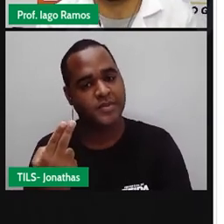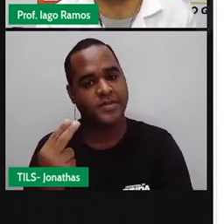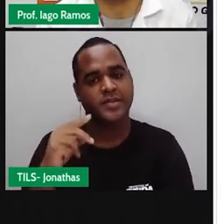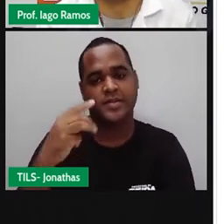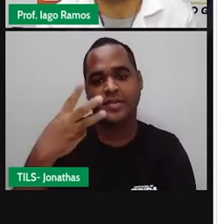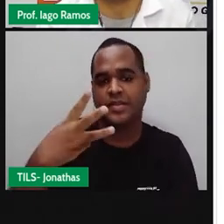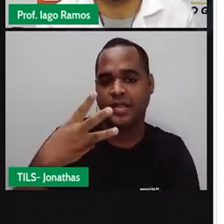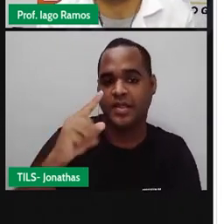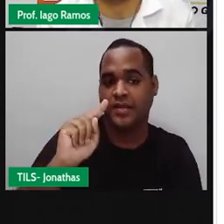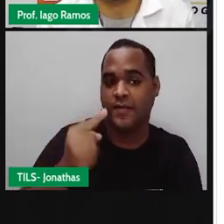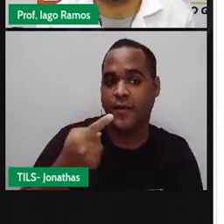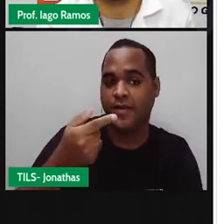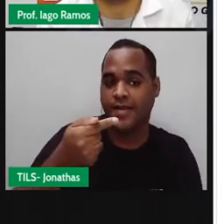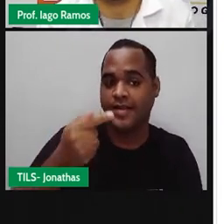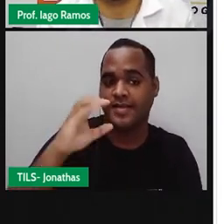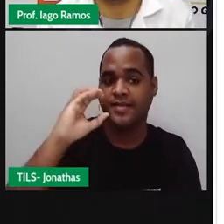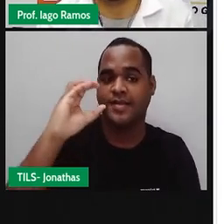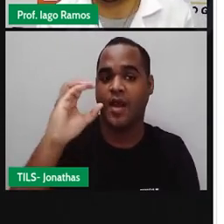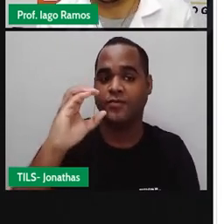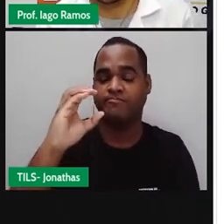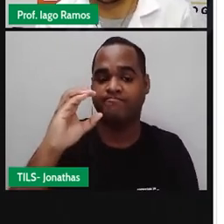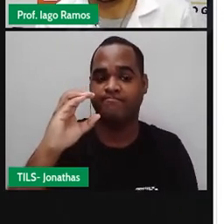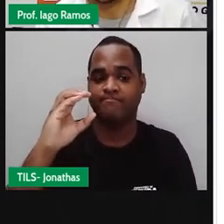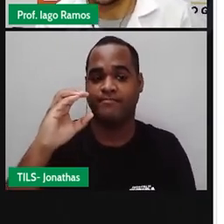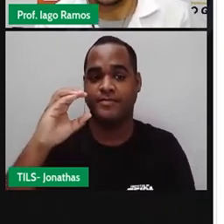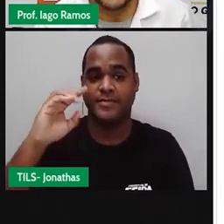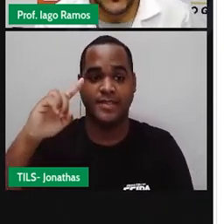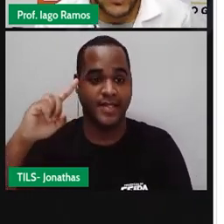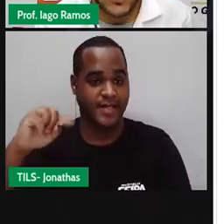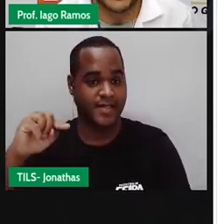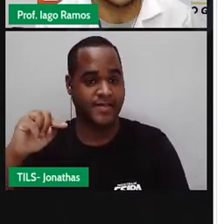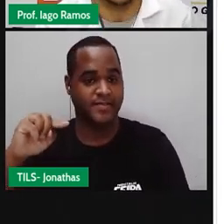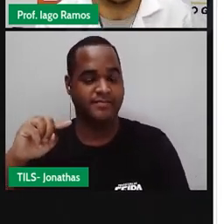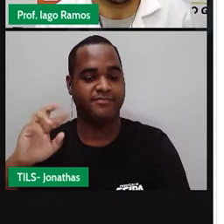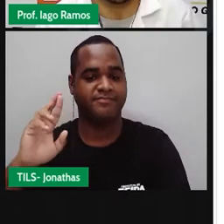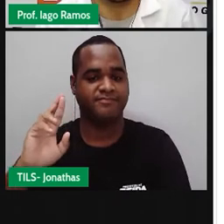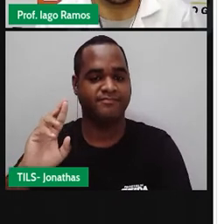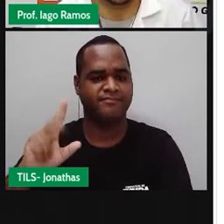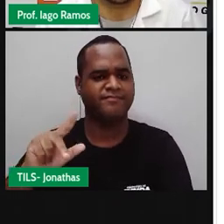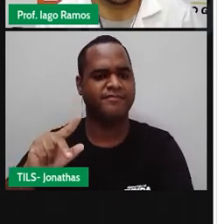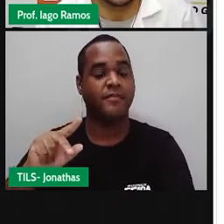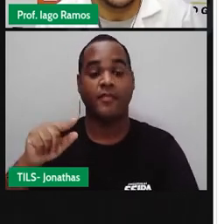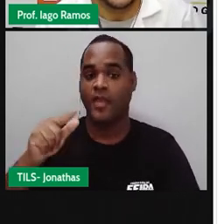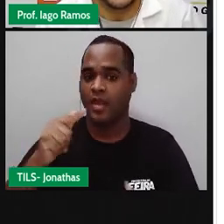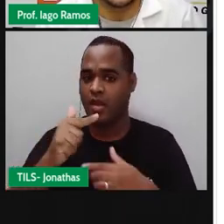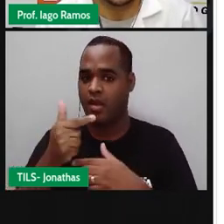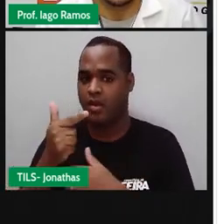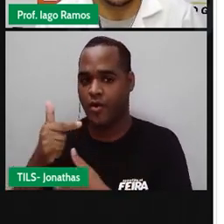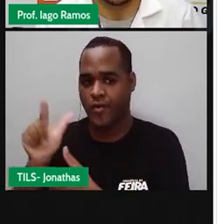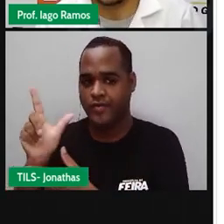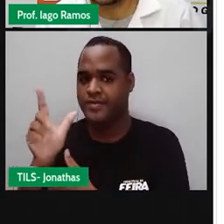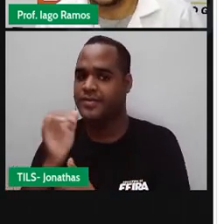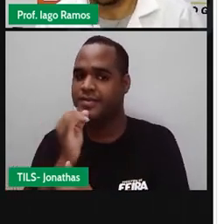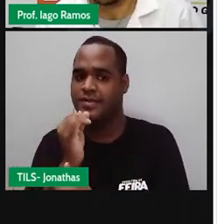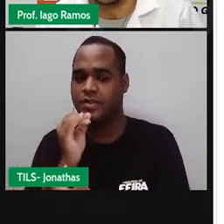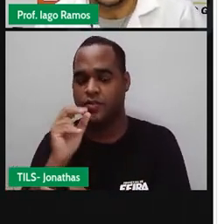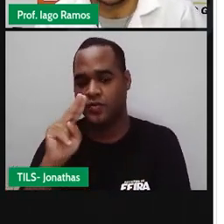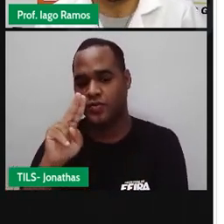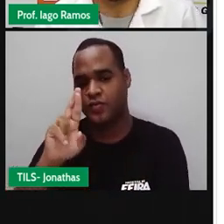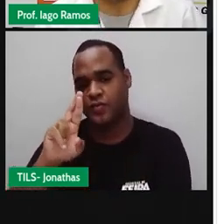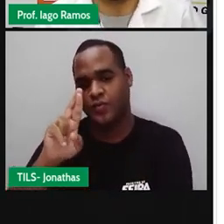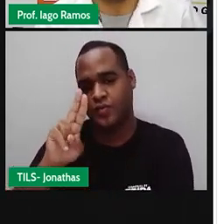,7 graus Celsius negativos, enquanto em Urubici